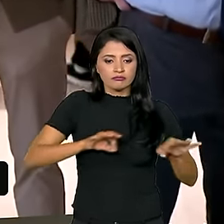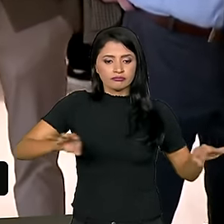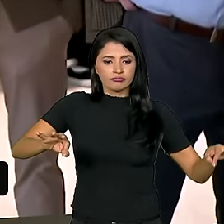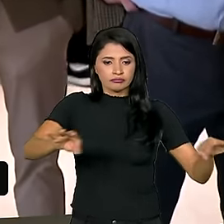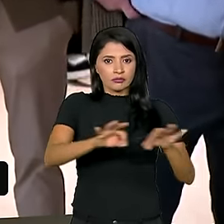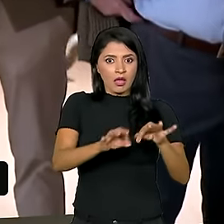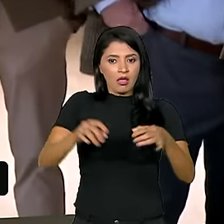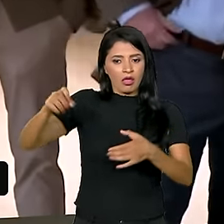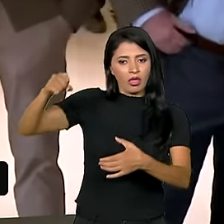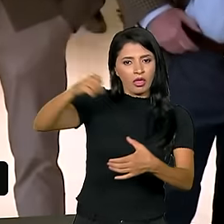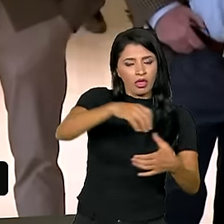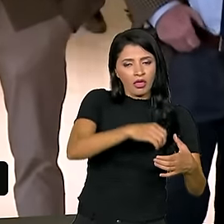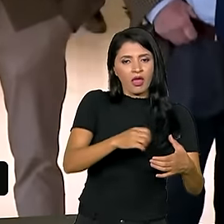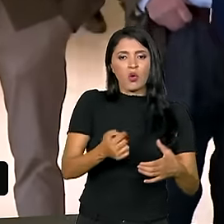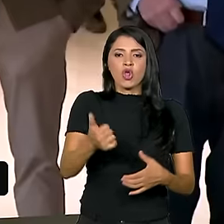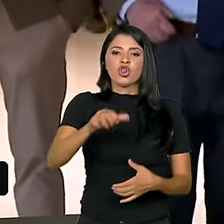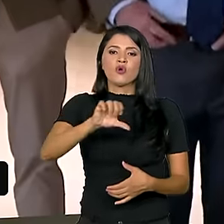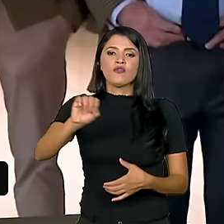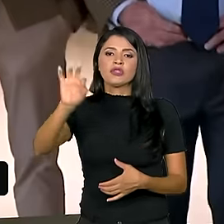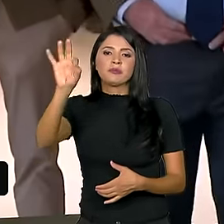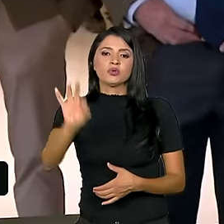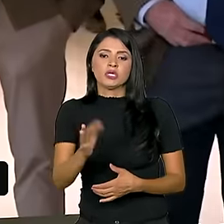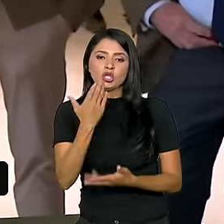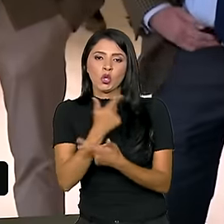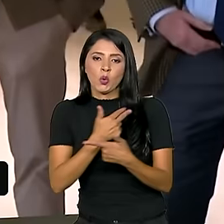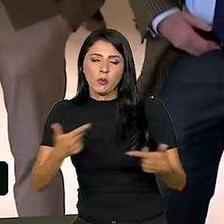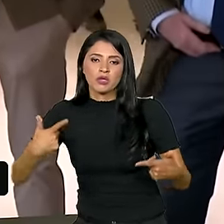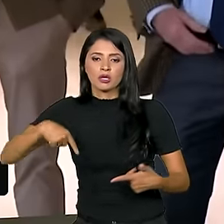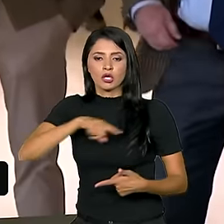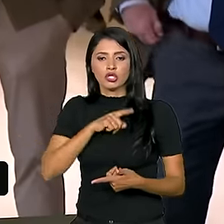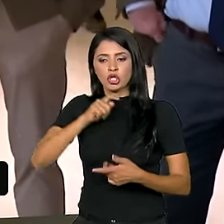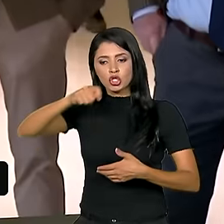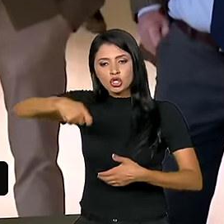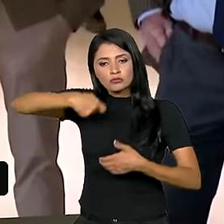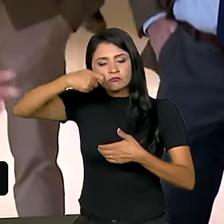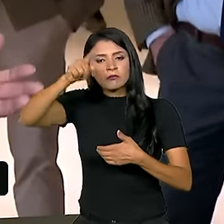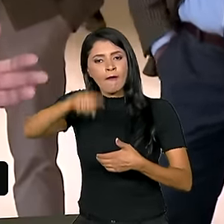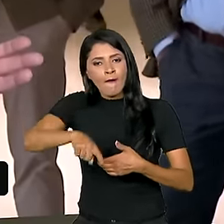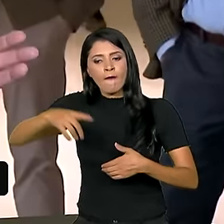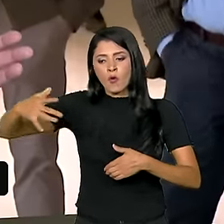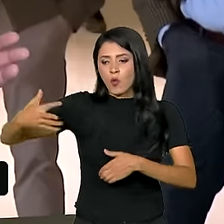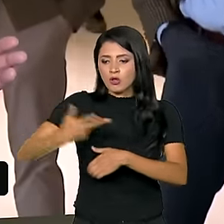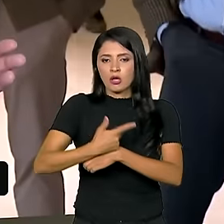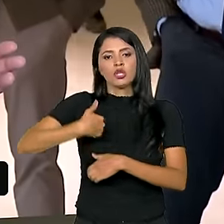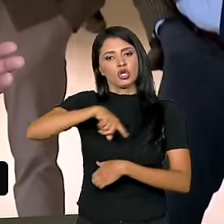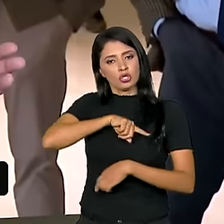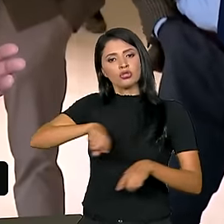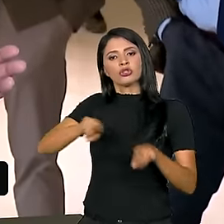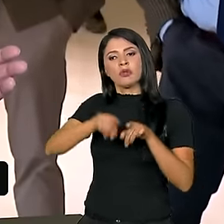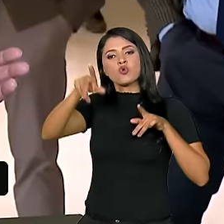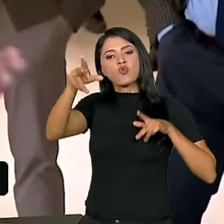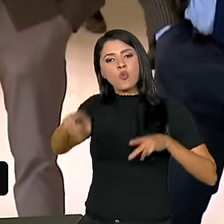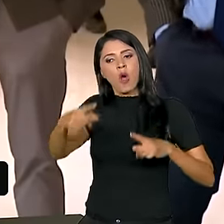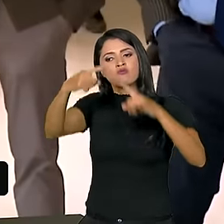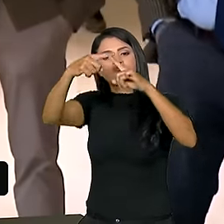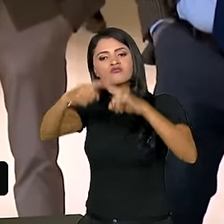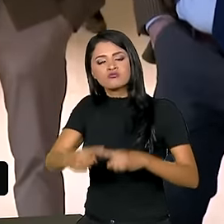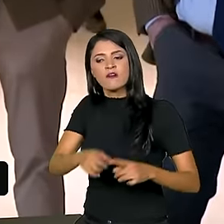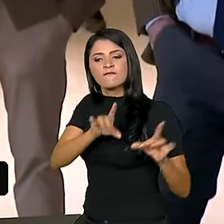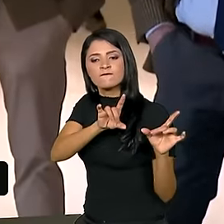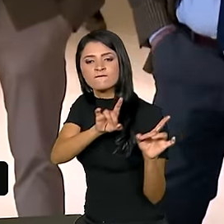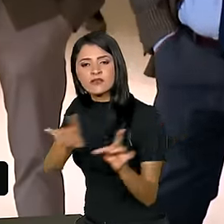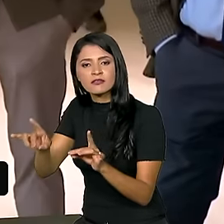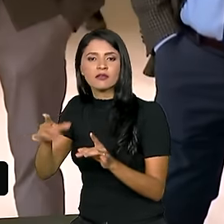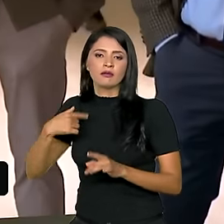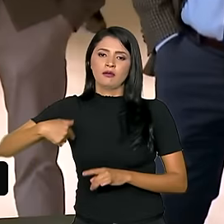90% do alimento que nós comemos e que são alimentos de qualidade e que nós também queremos vender. Eles têm que